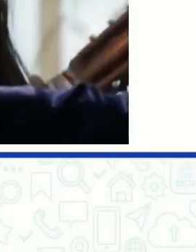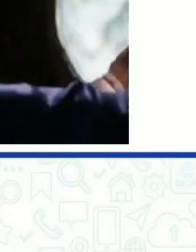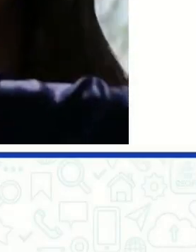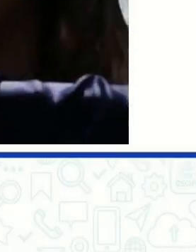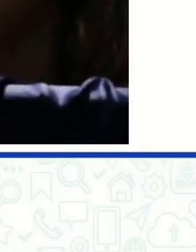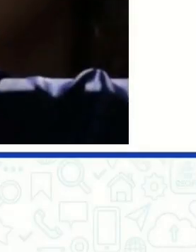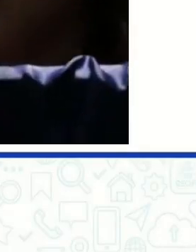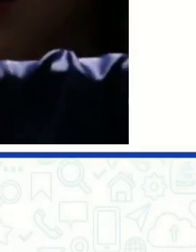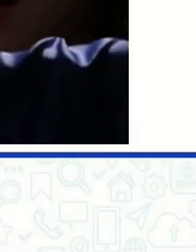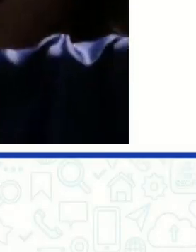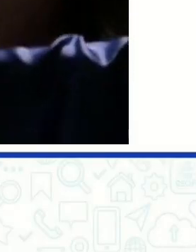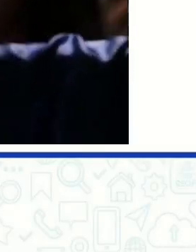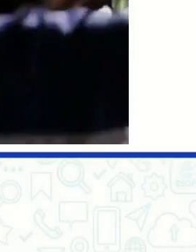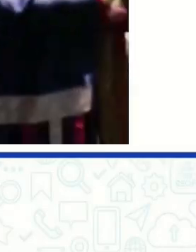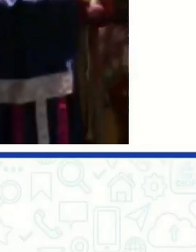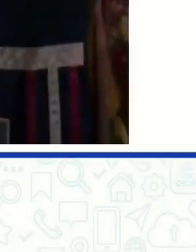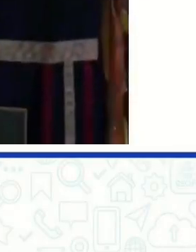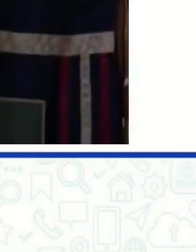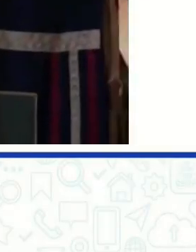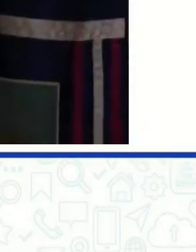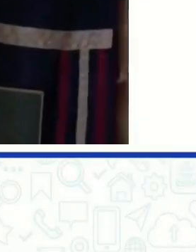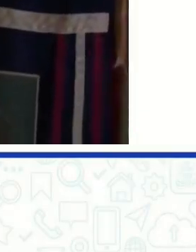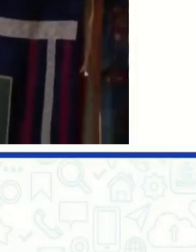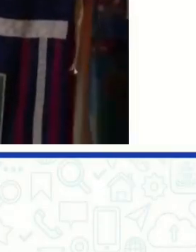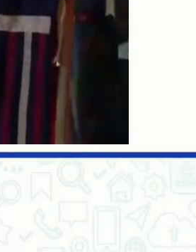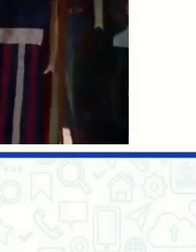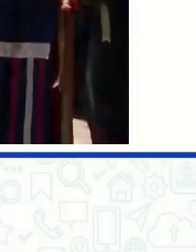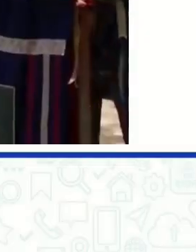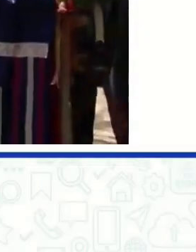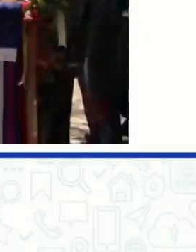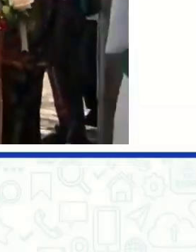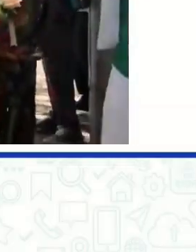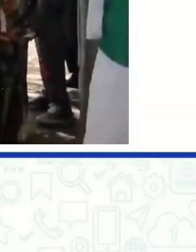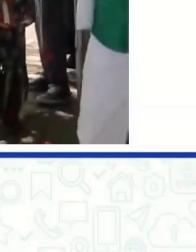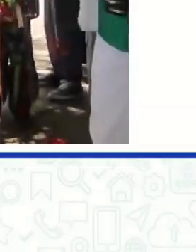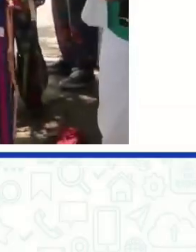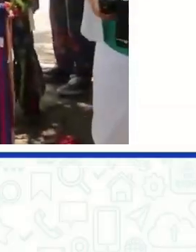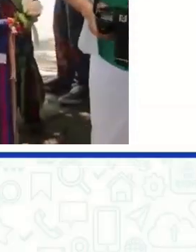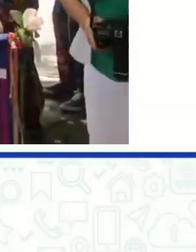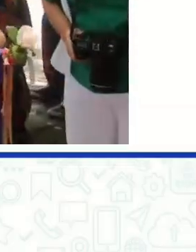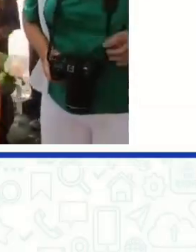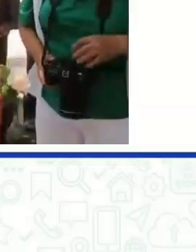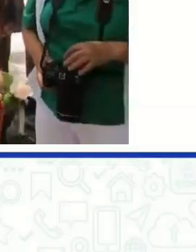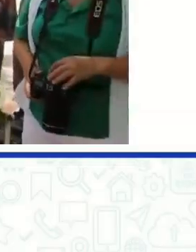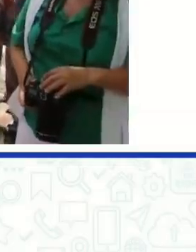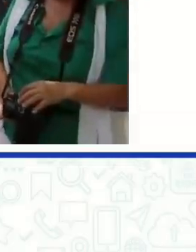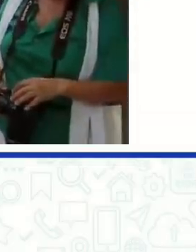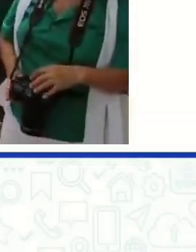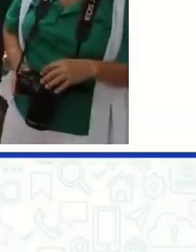salvação.